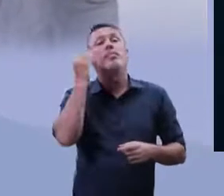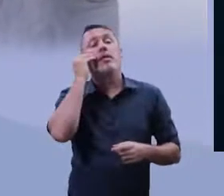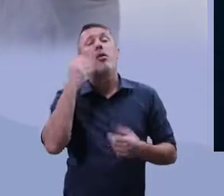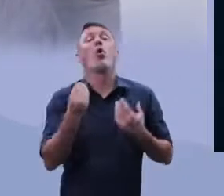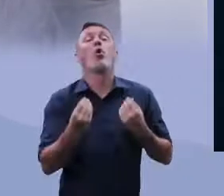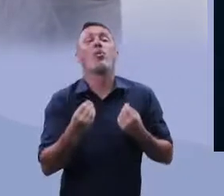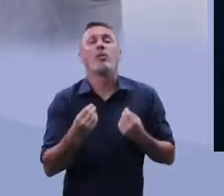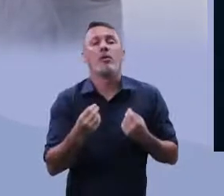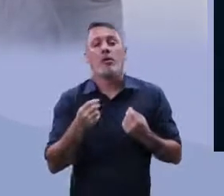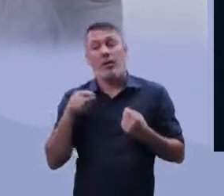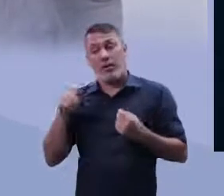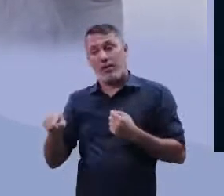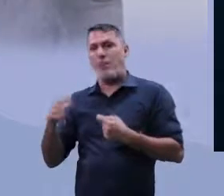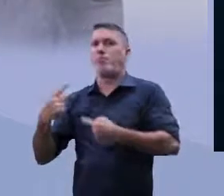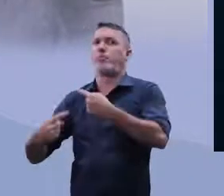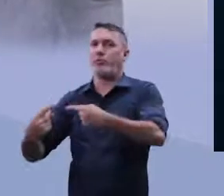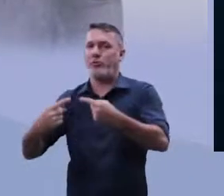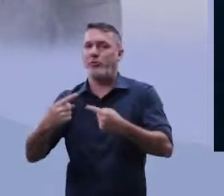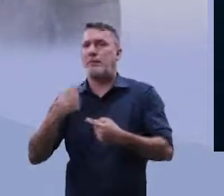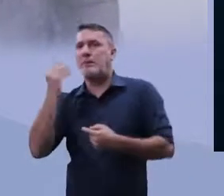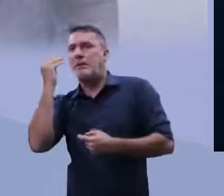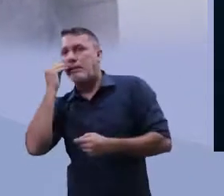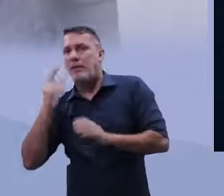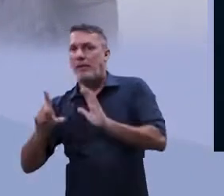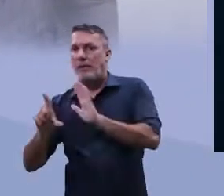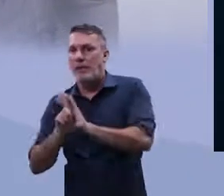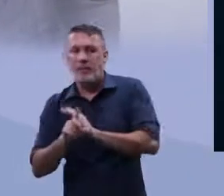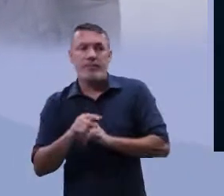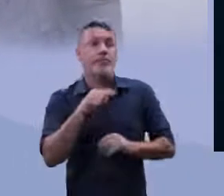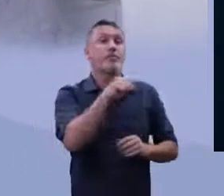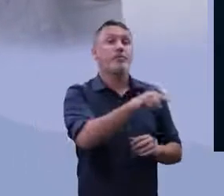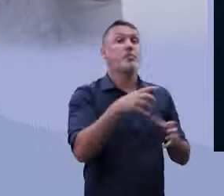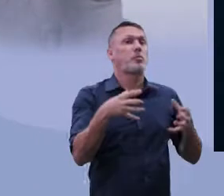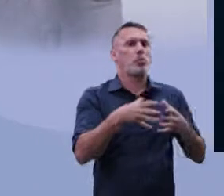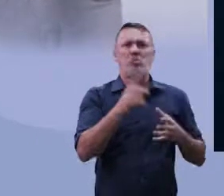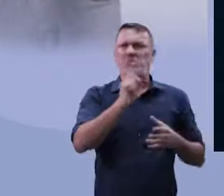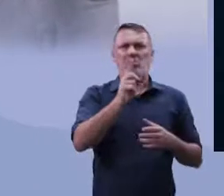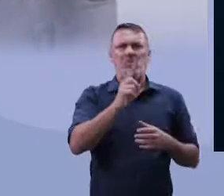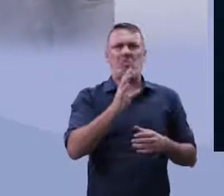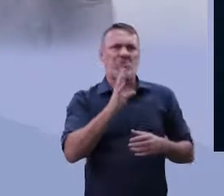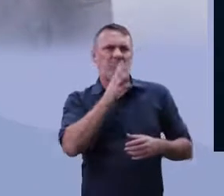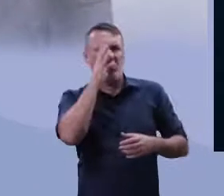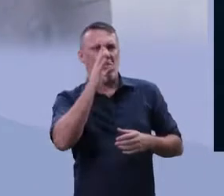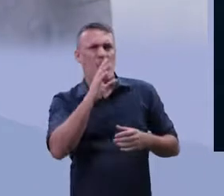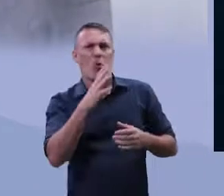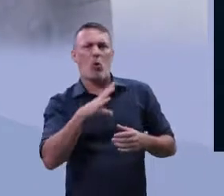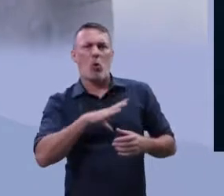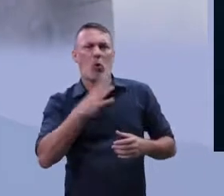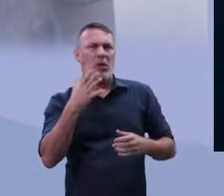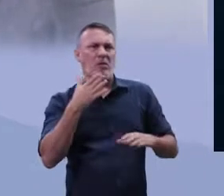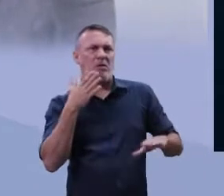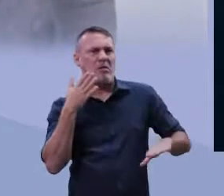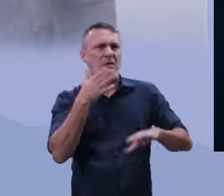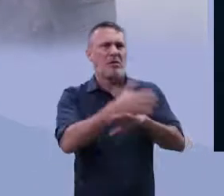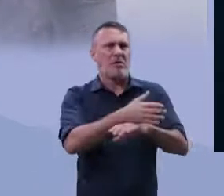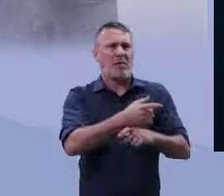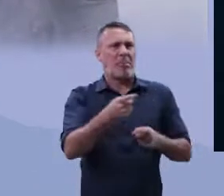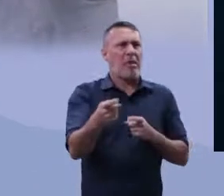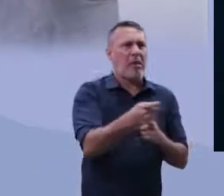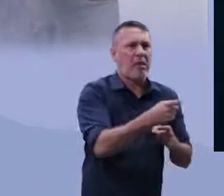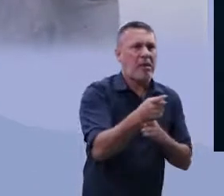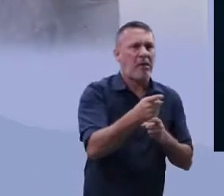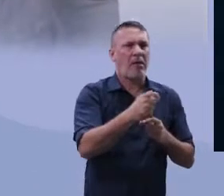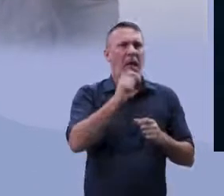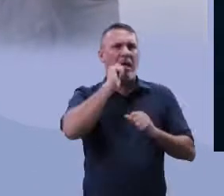tentaram por meios não tão interessantes, principalmente a questão das ações terroristas, onde eles criaram ali a